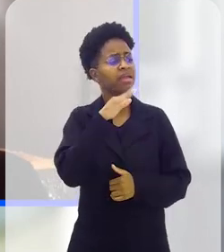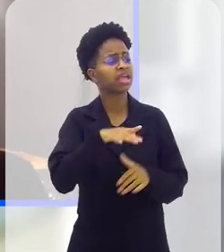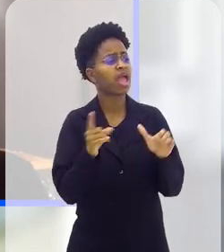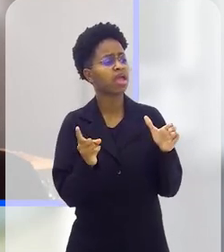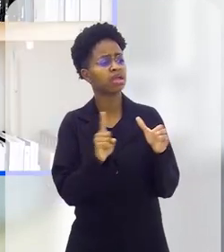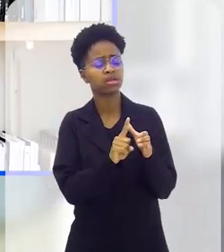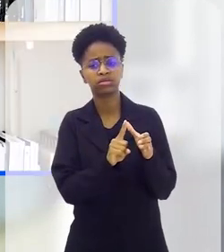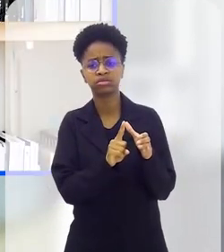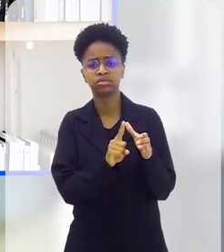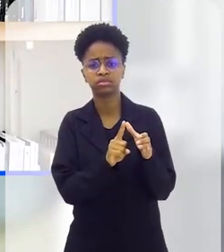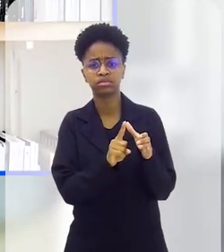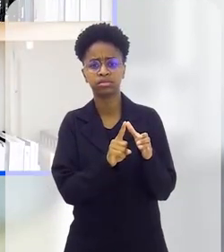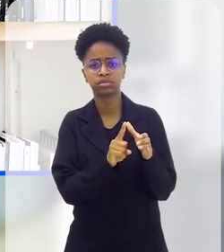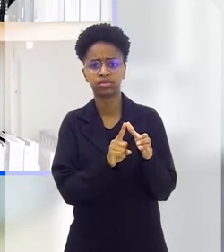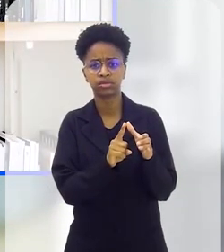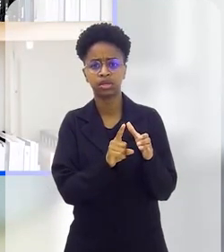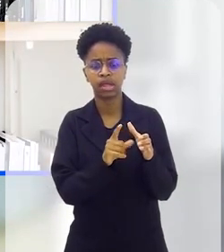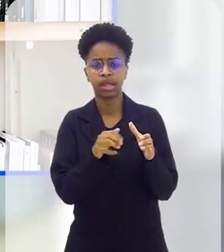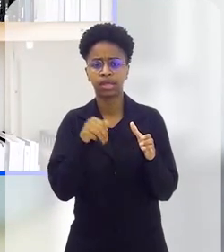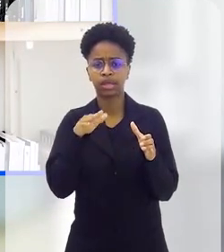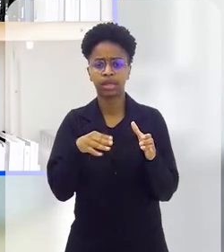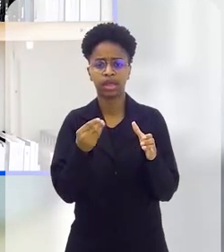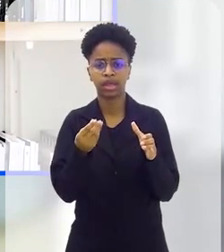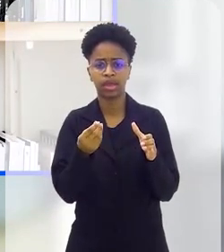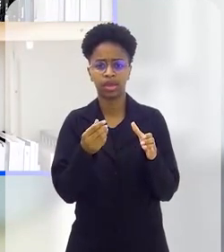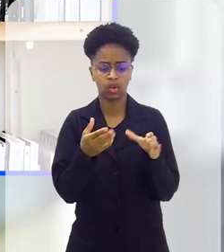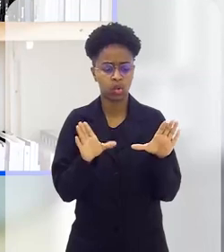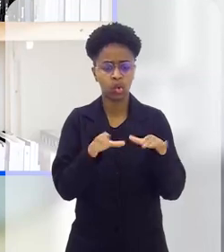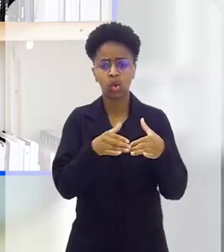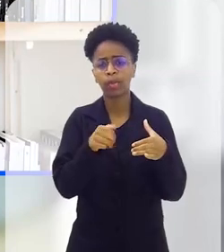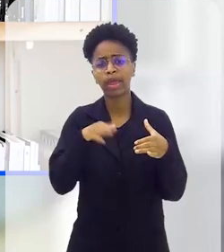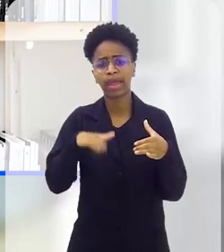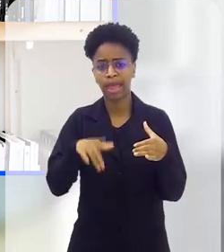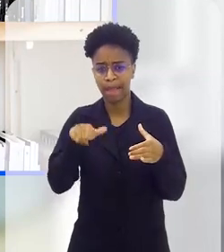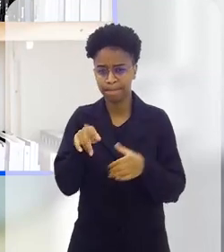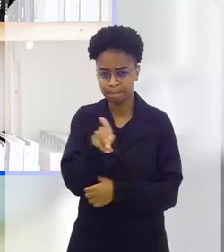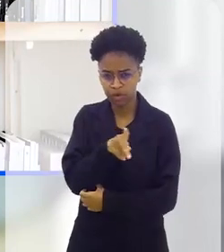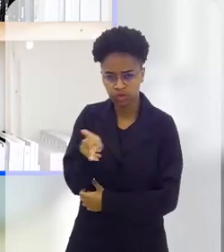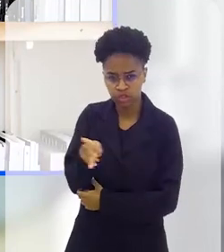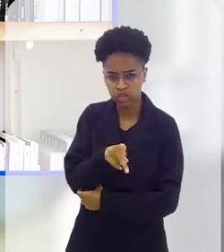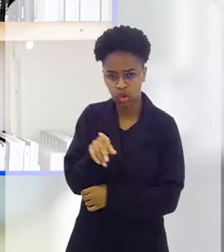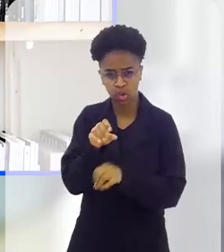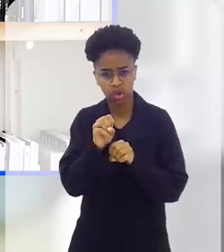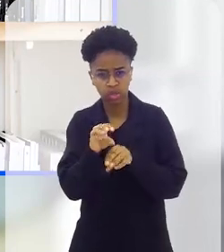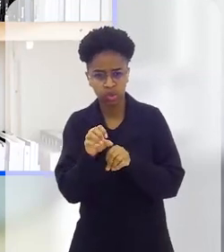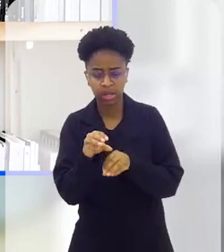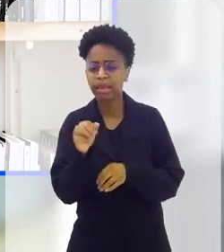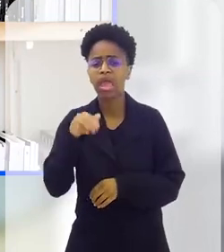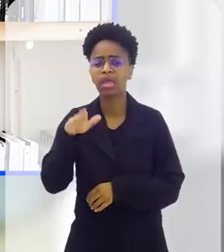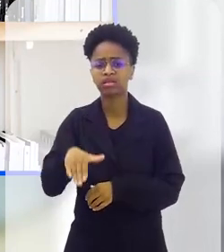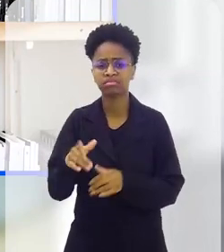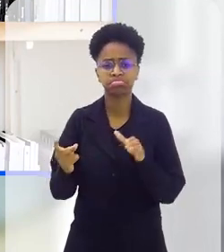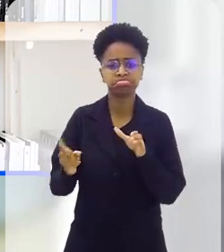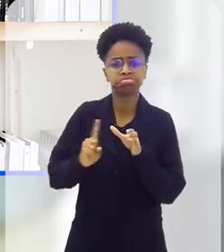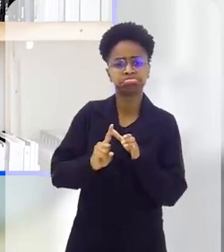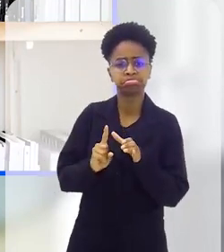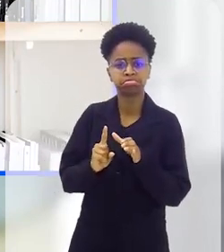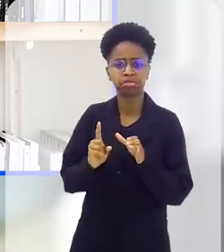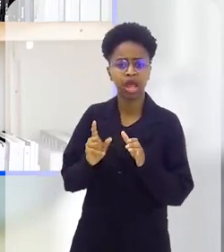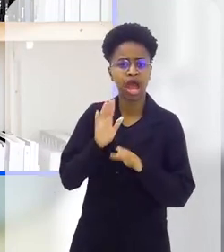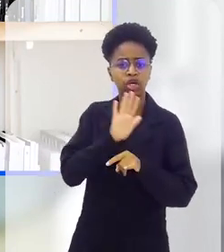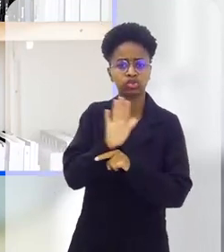E quem faz parte, Rafael, dessa coletividade? São professores? São educadores? quem